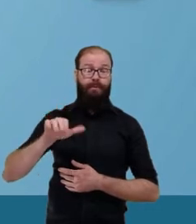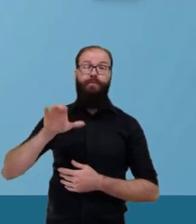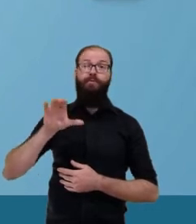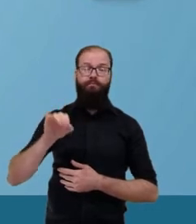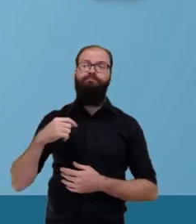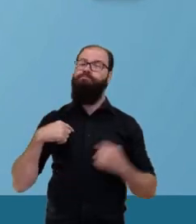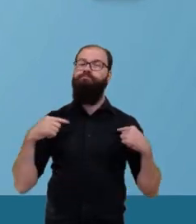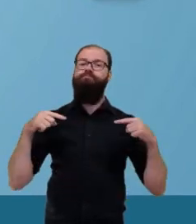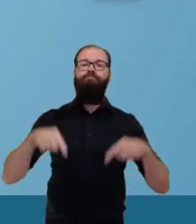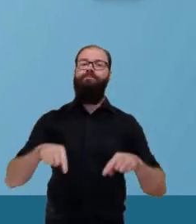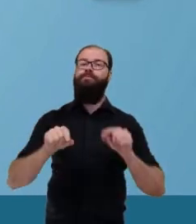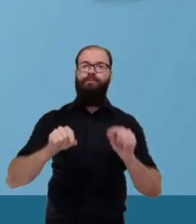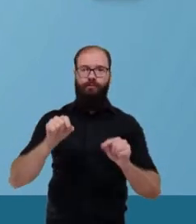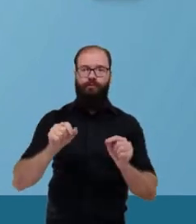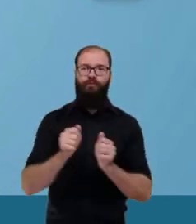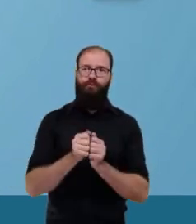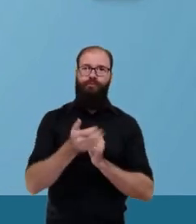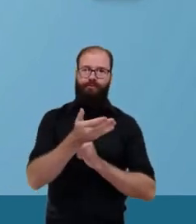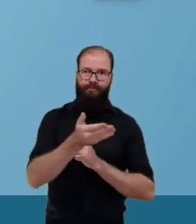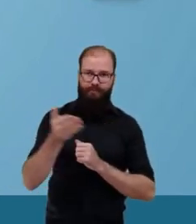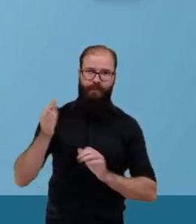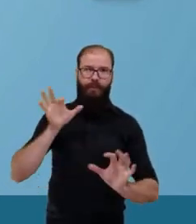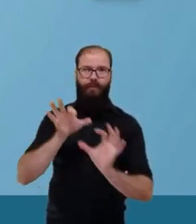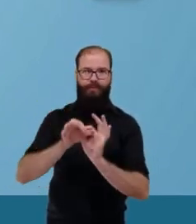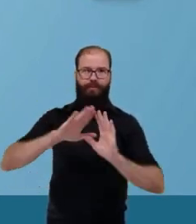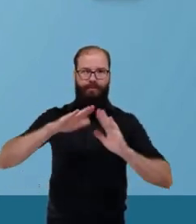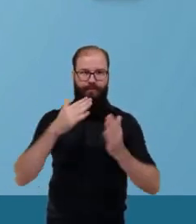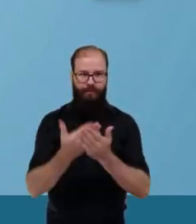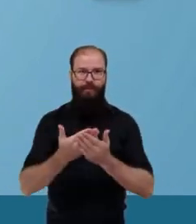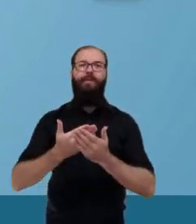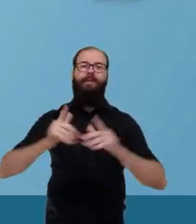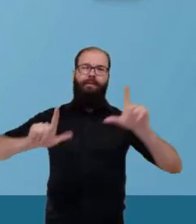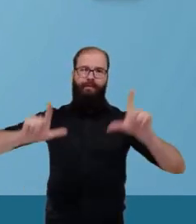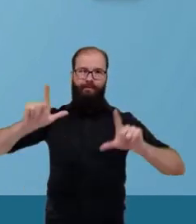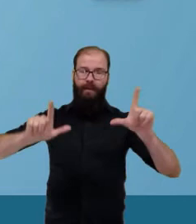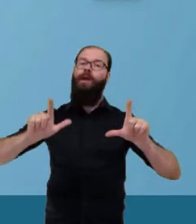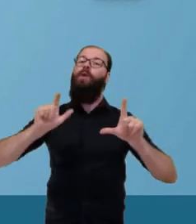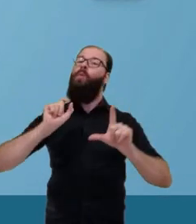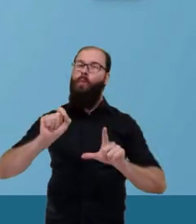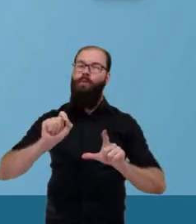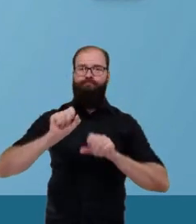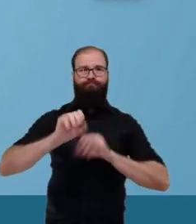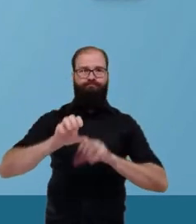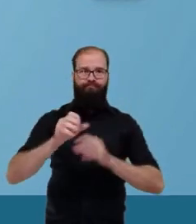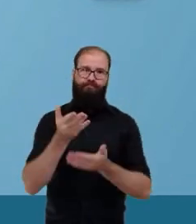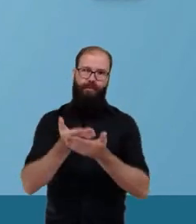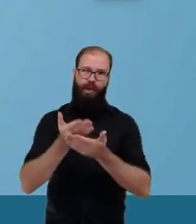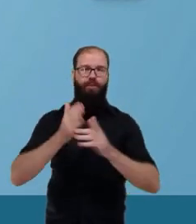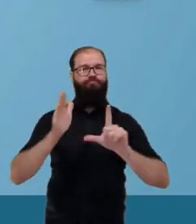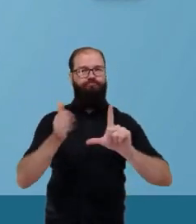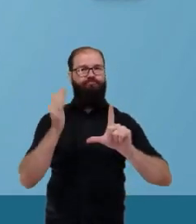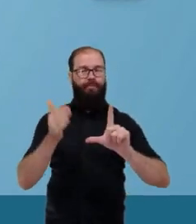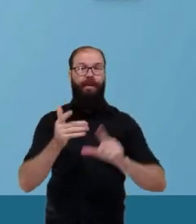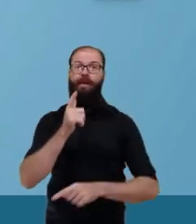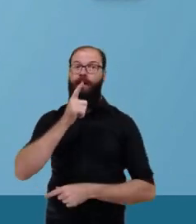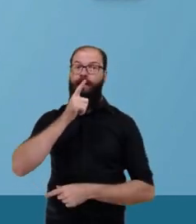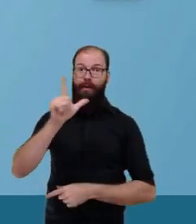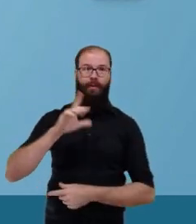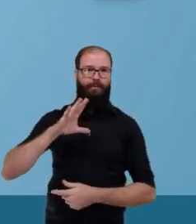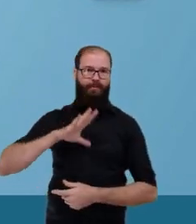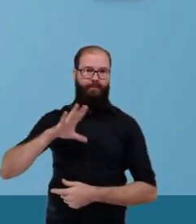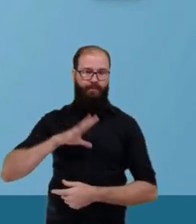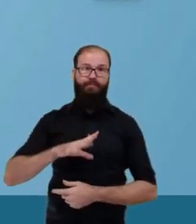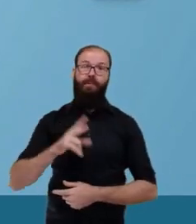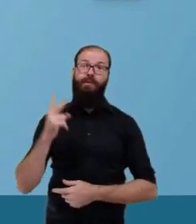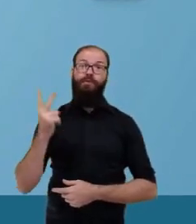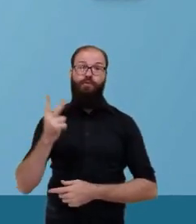vocês no Conexão Escola TV, ministrando videoaulas de língua portuguesa para o segundo segmento